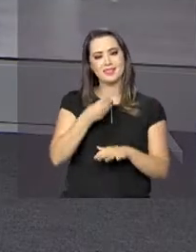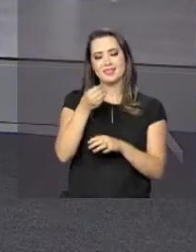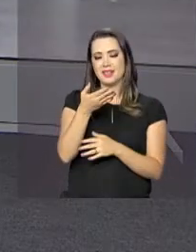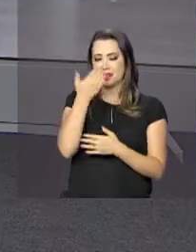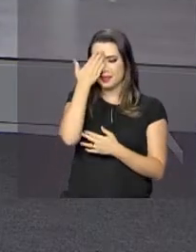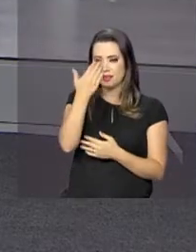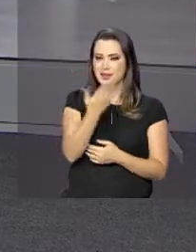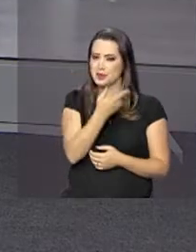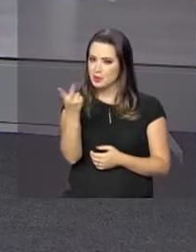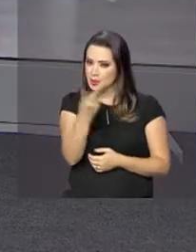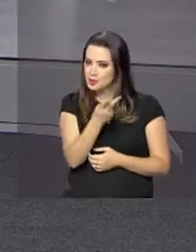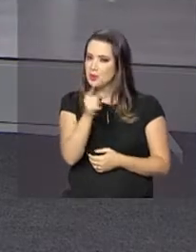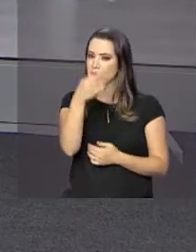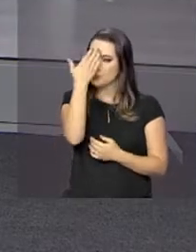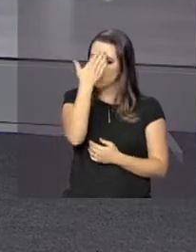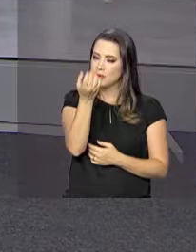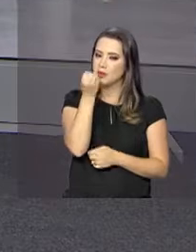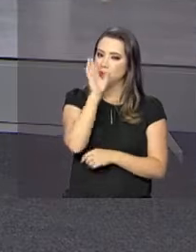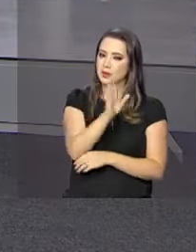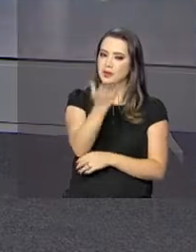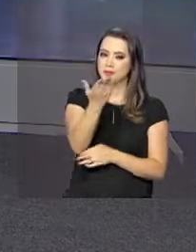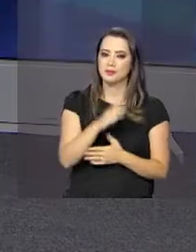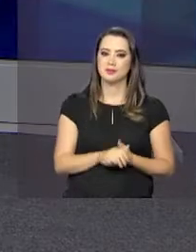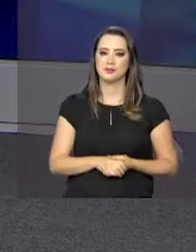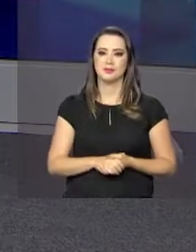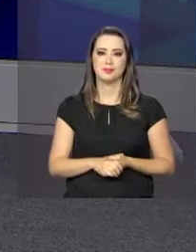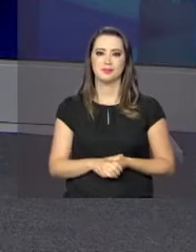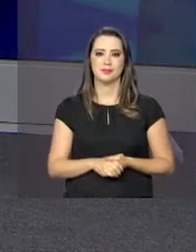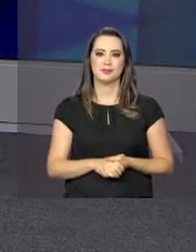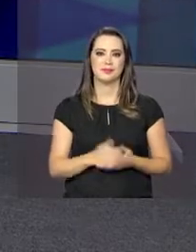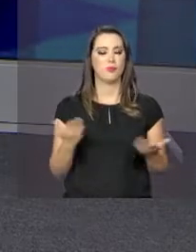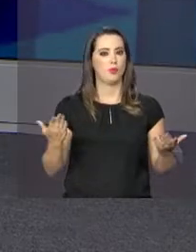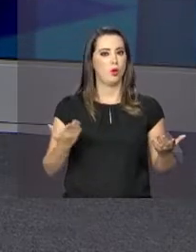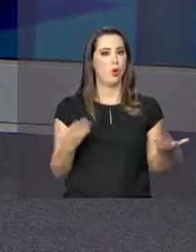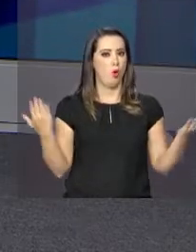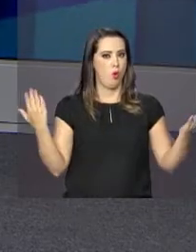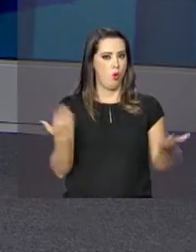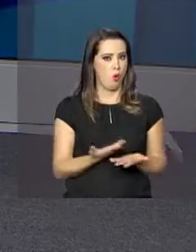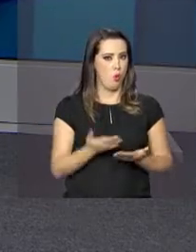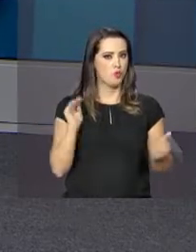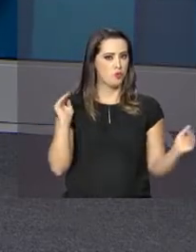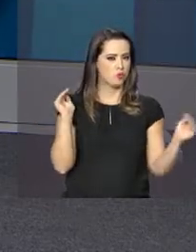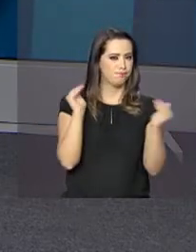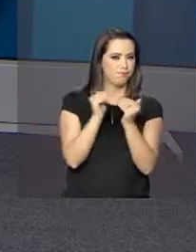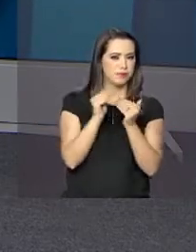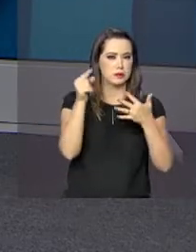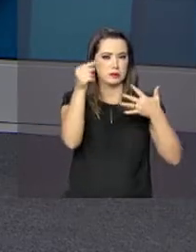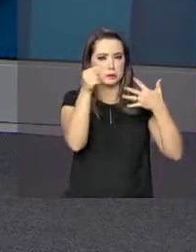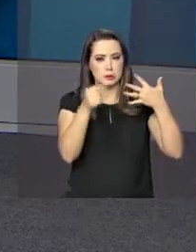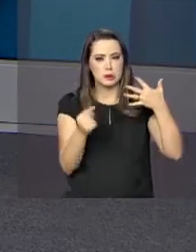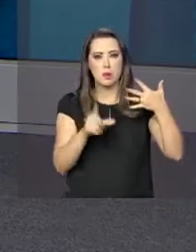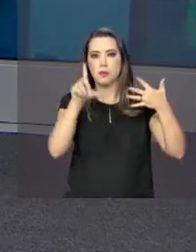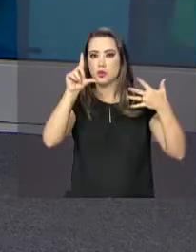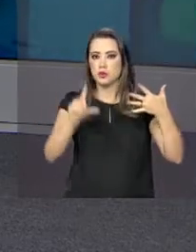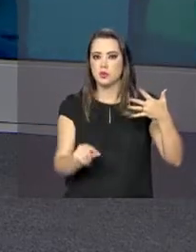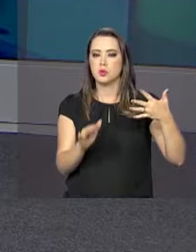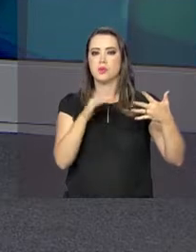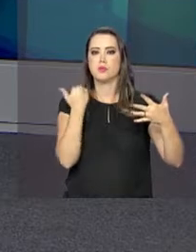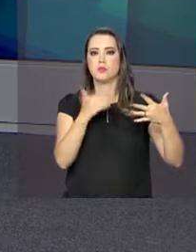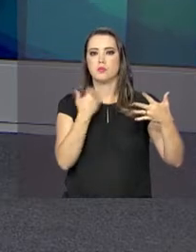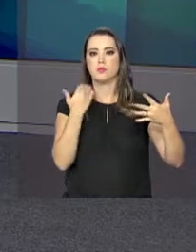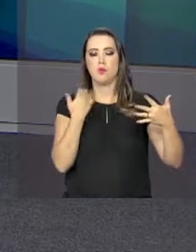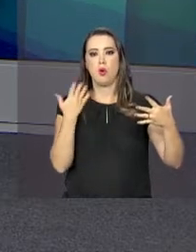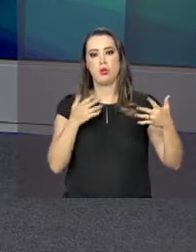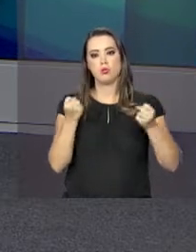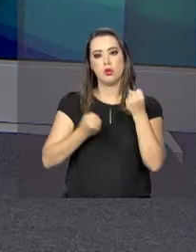entrevistada pelas informações, uma ótima tarde. Tchau, tchau. Foram fixadas hoje metas para diminuir o número de mortes por acidentes de